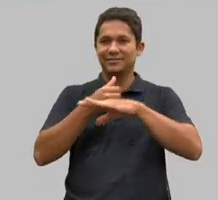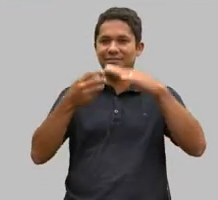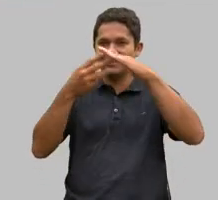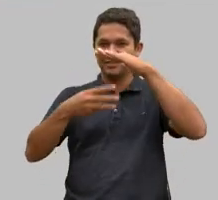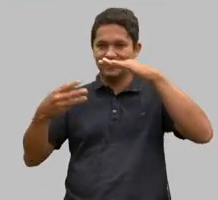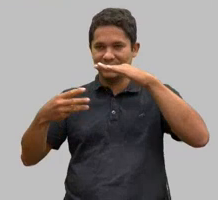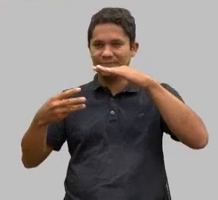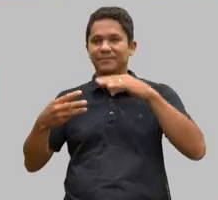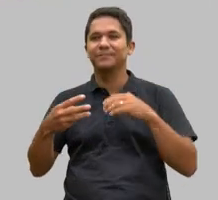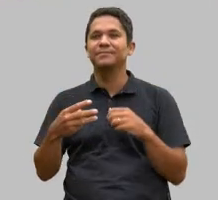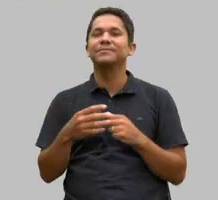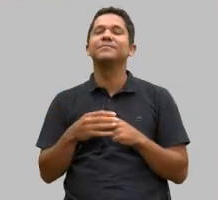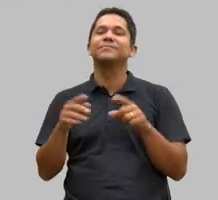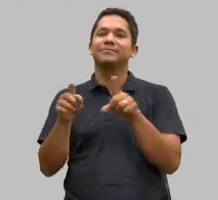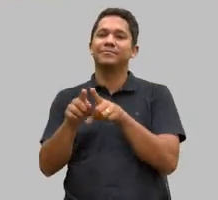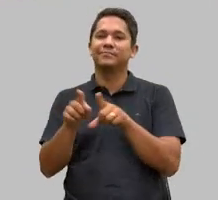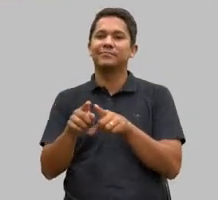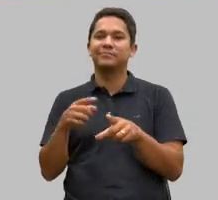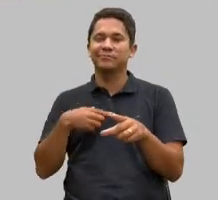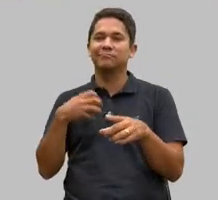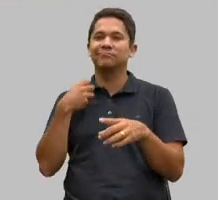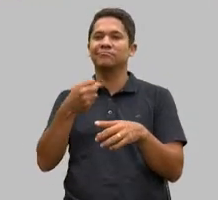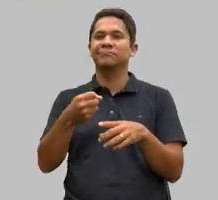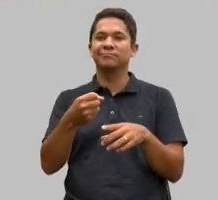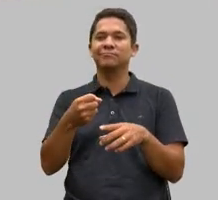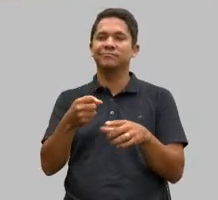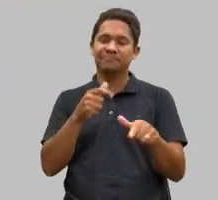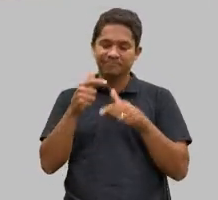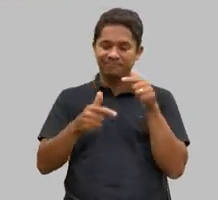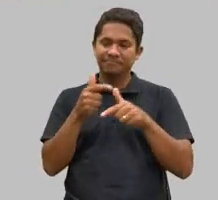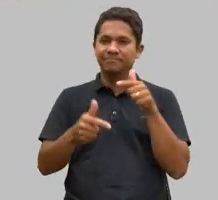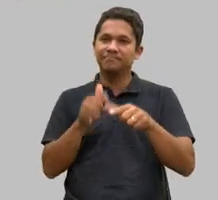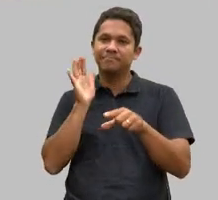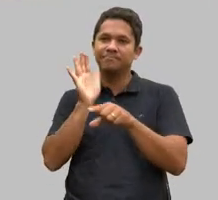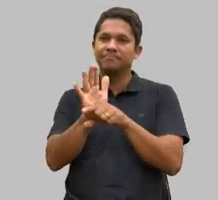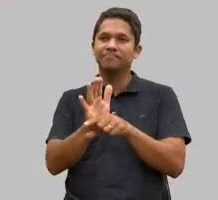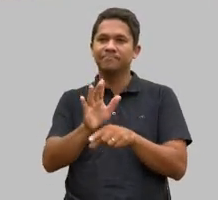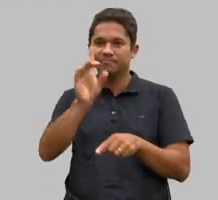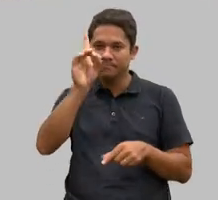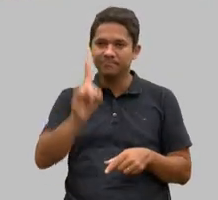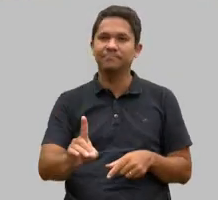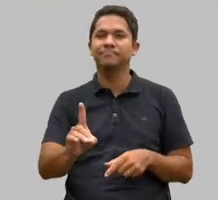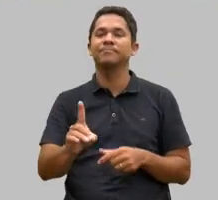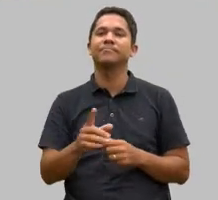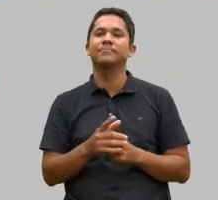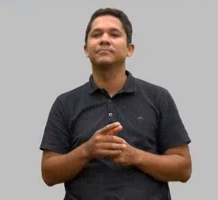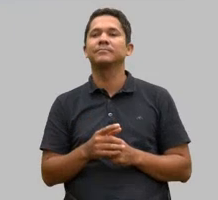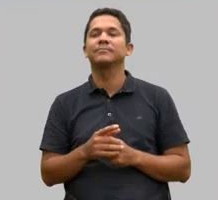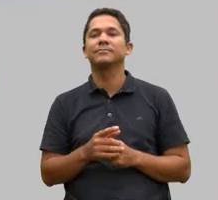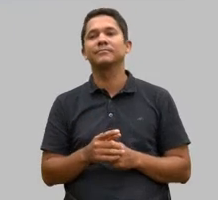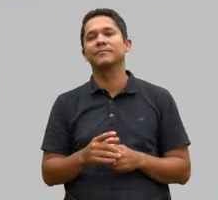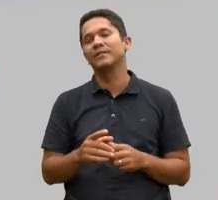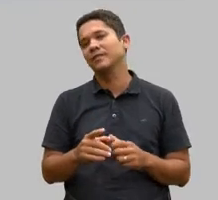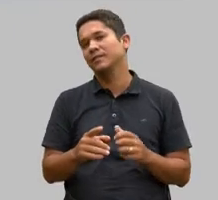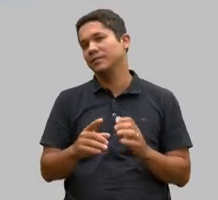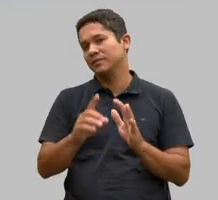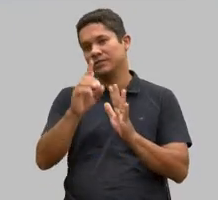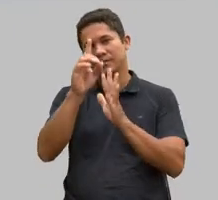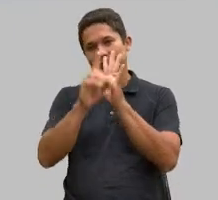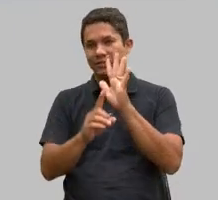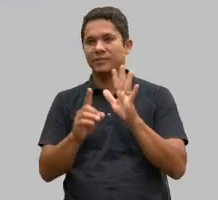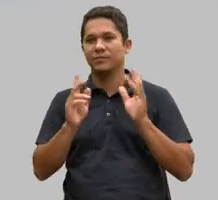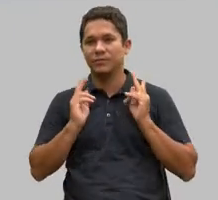e tenho muito orgulho de trabalhar nesse fortalecimento de direitos, principalmente dos direitos humanos e sociais.